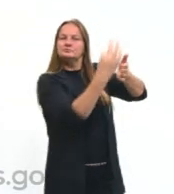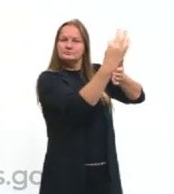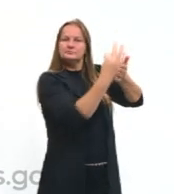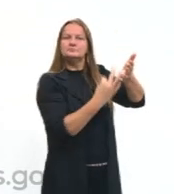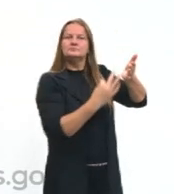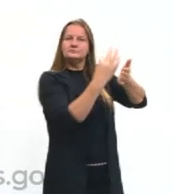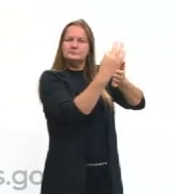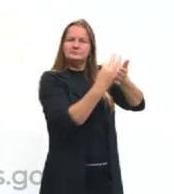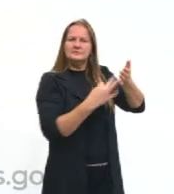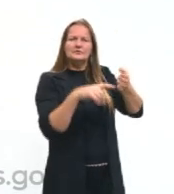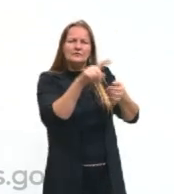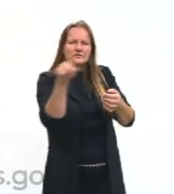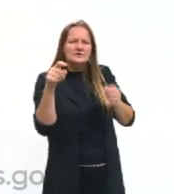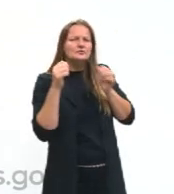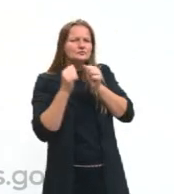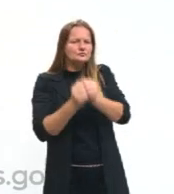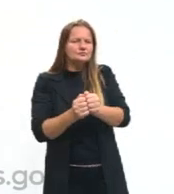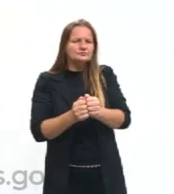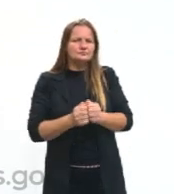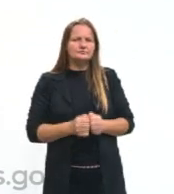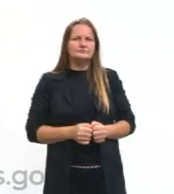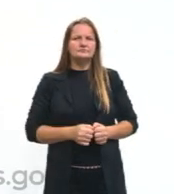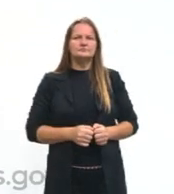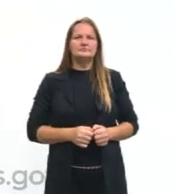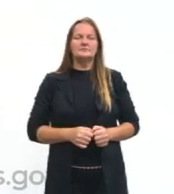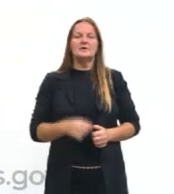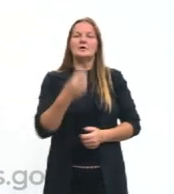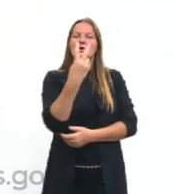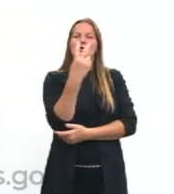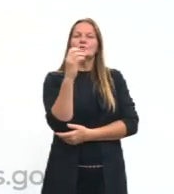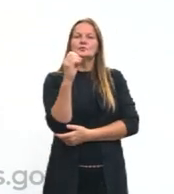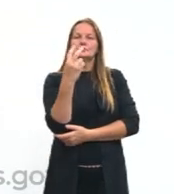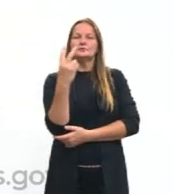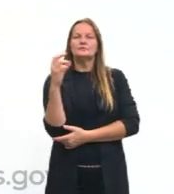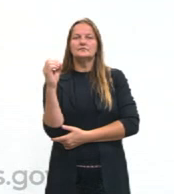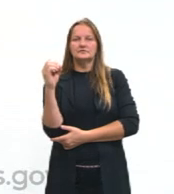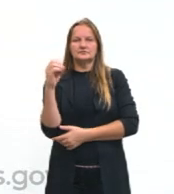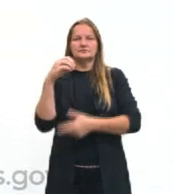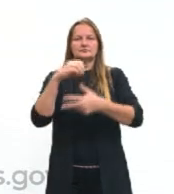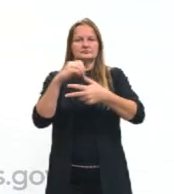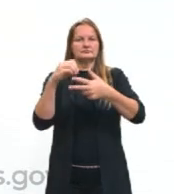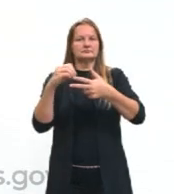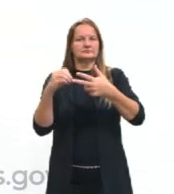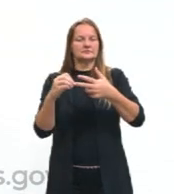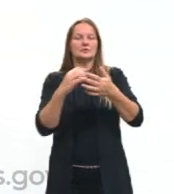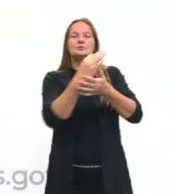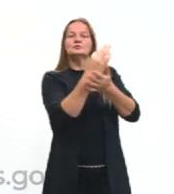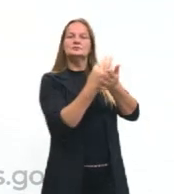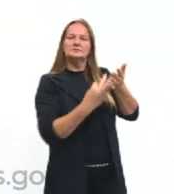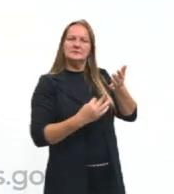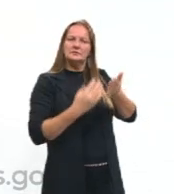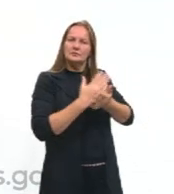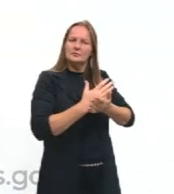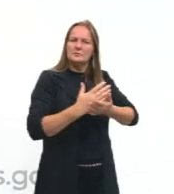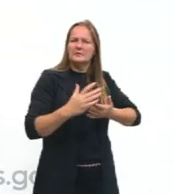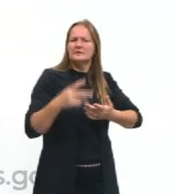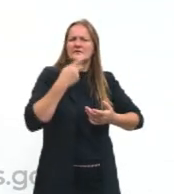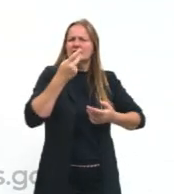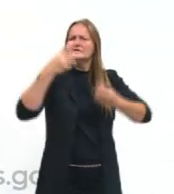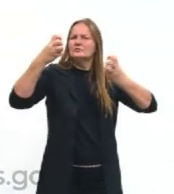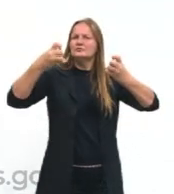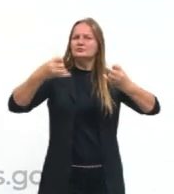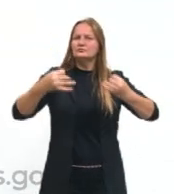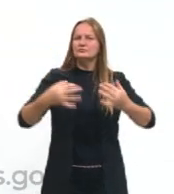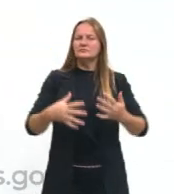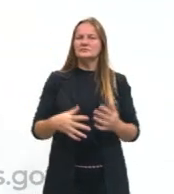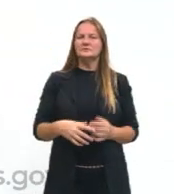aqui, eu peço que vocês acompanhem. Ela vem do ENEM de 2020 e o texto começa dizendo que, de